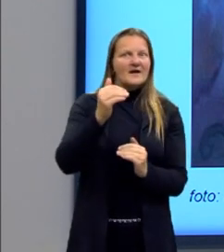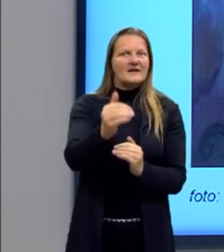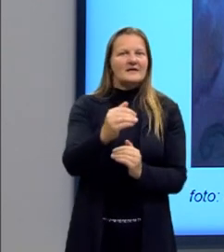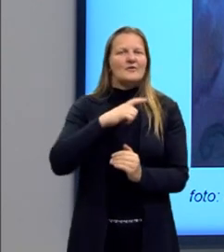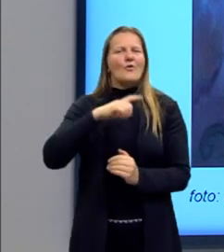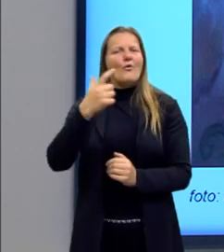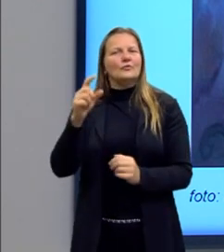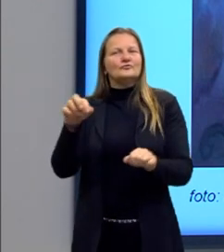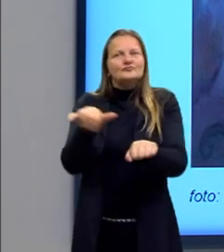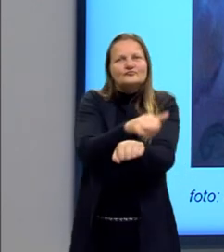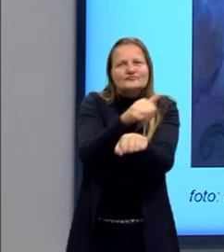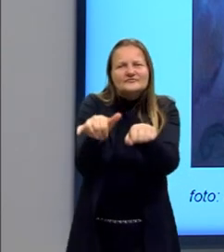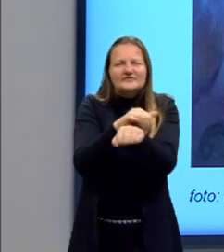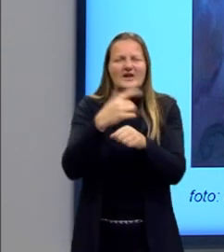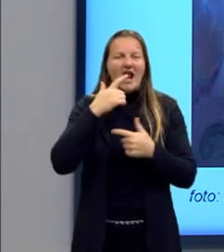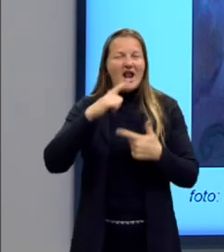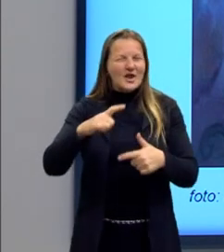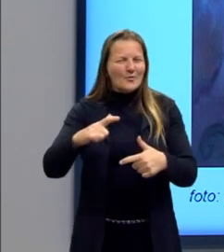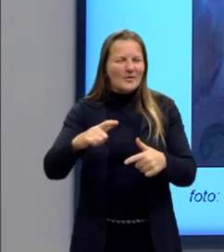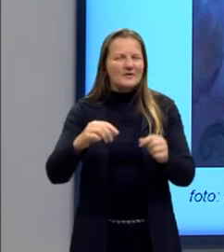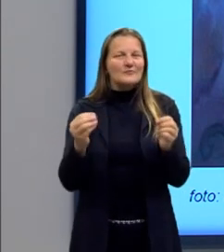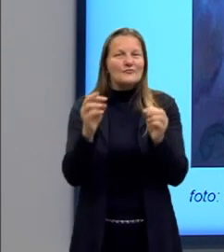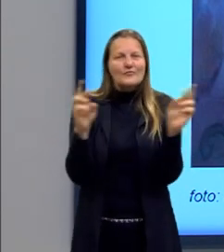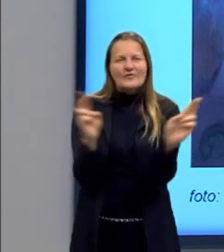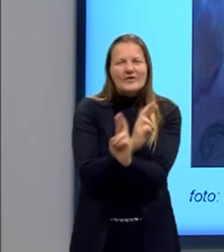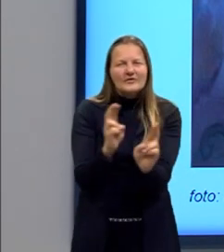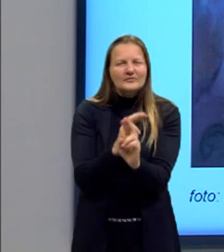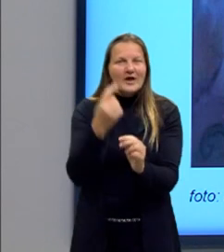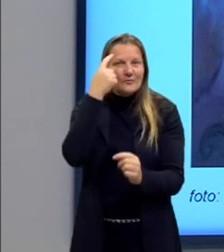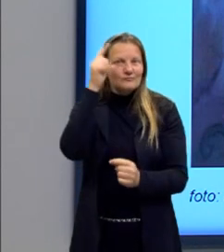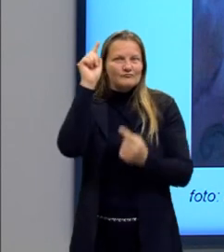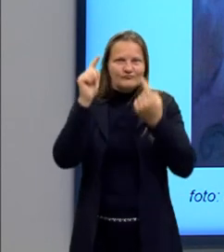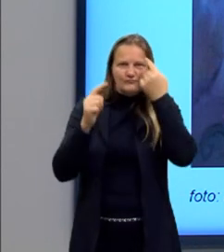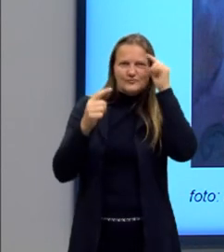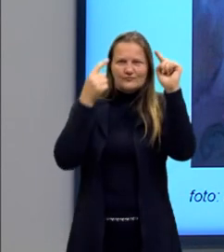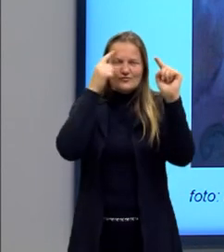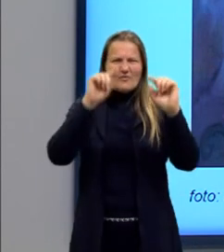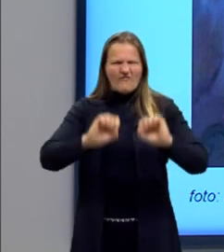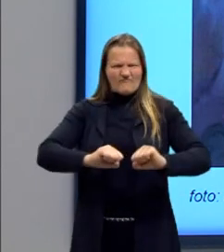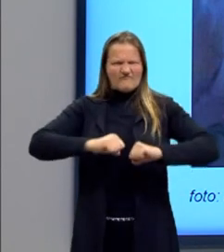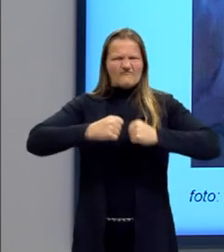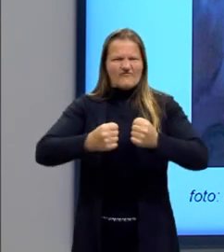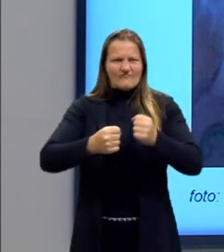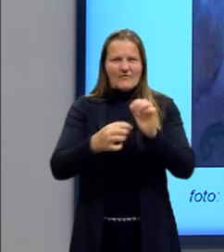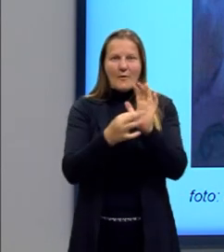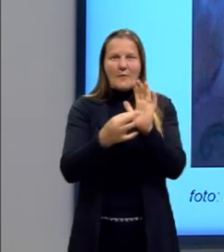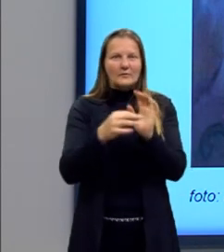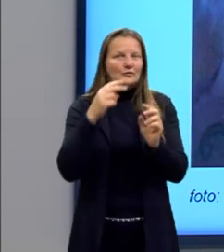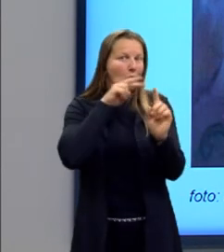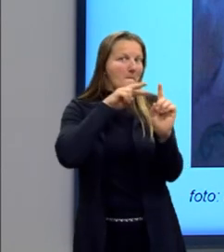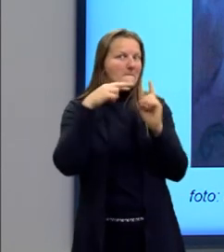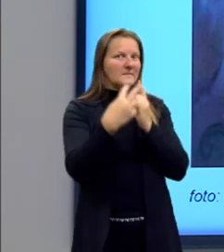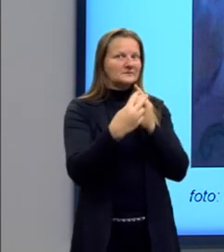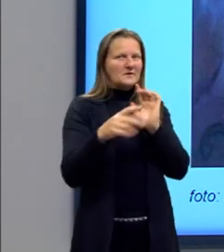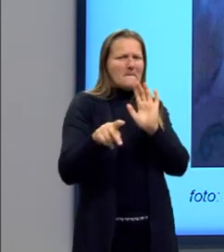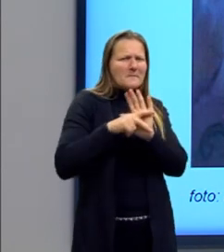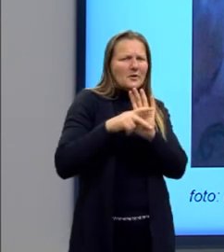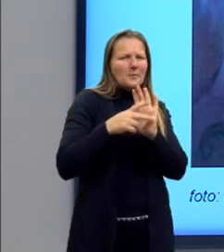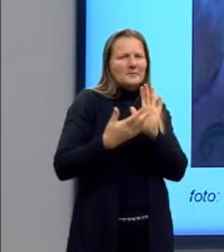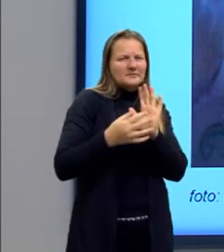outros recursos da língua para relacionar as ideias e defender um ponto de vista.